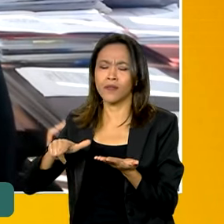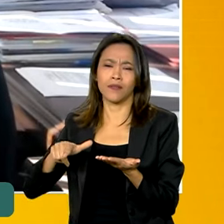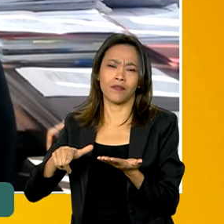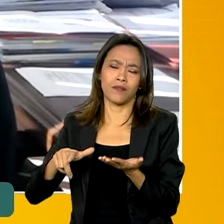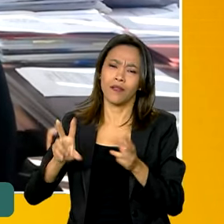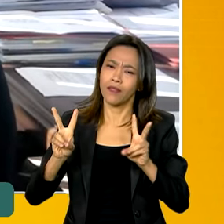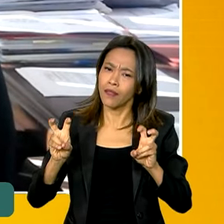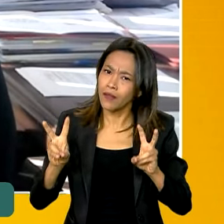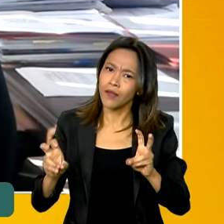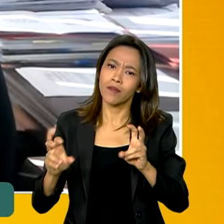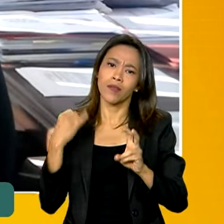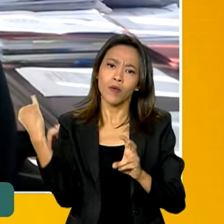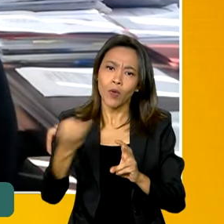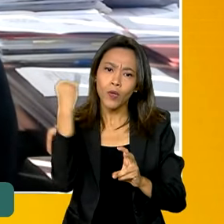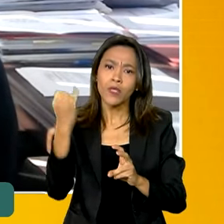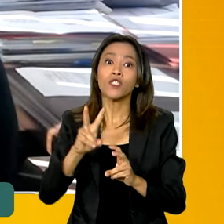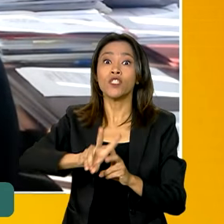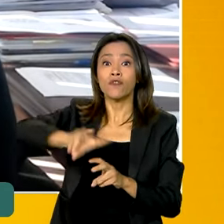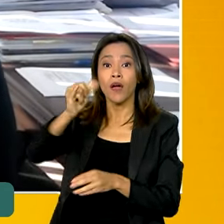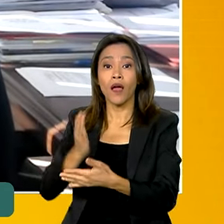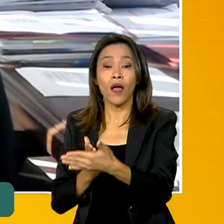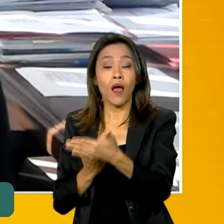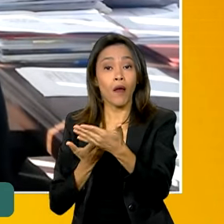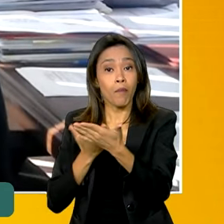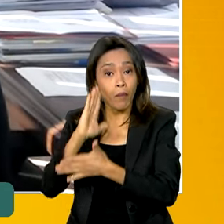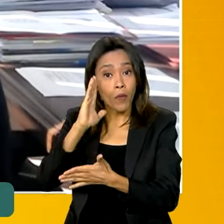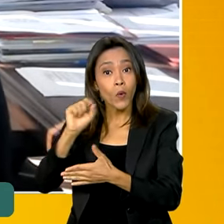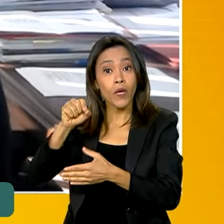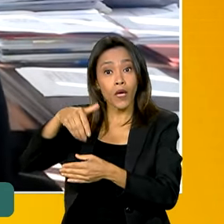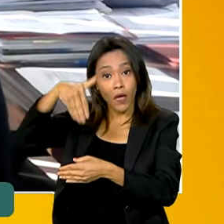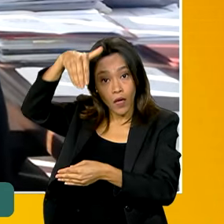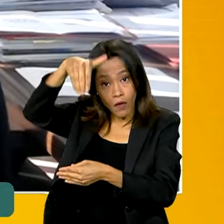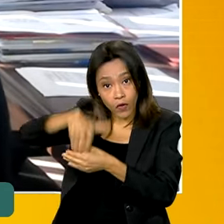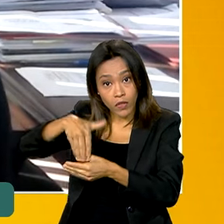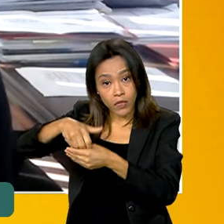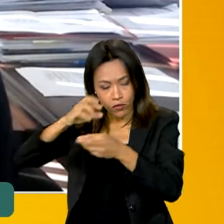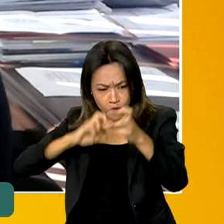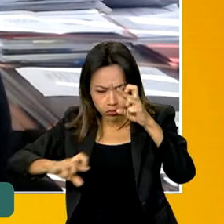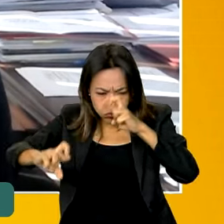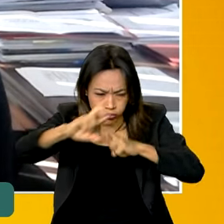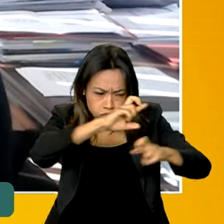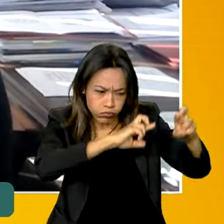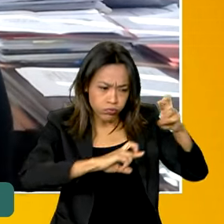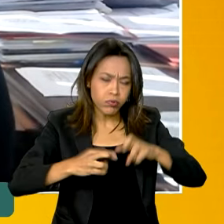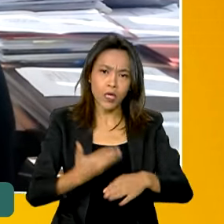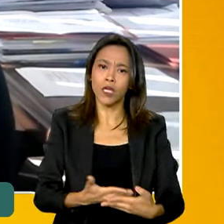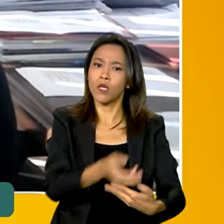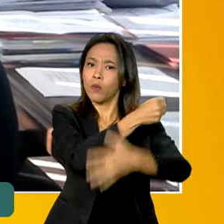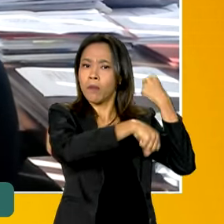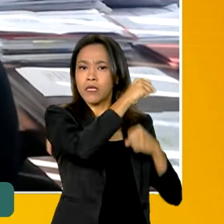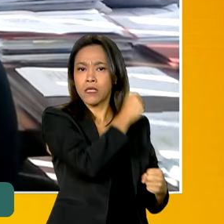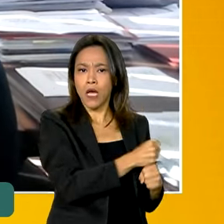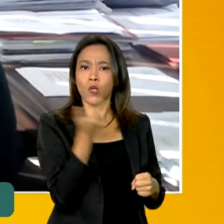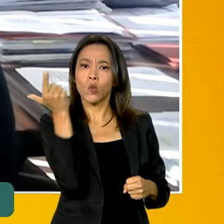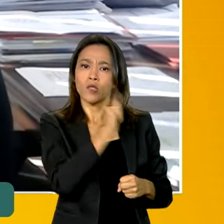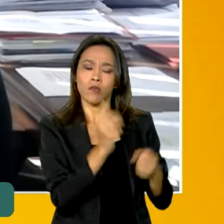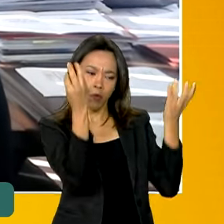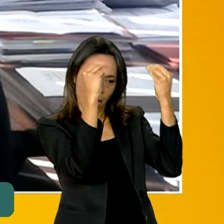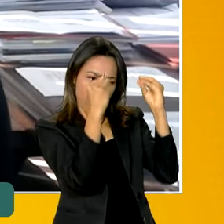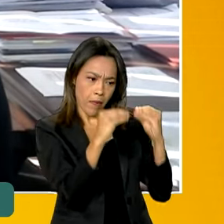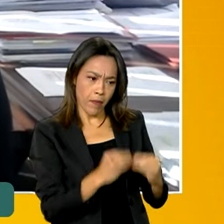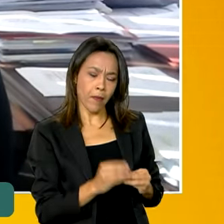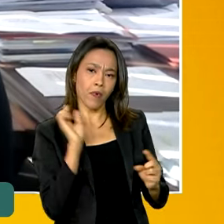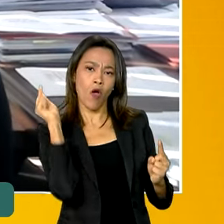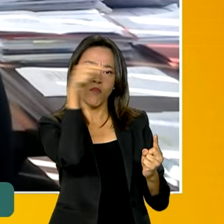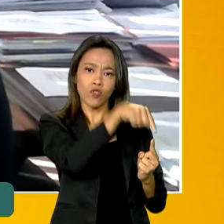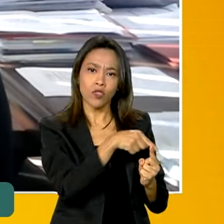vai aprovar o monitoramento do plano plurianual que nós construímos no ano passado, com metas e objetivos para